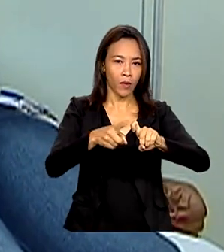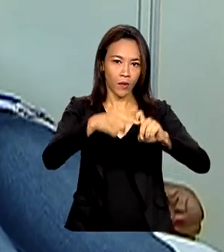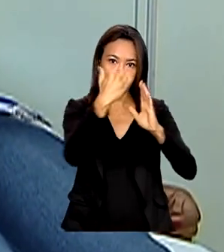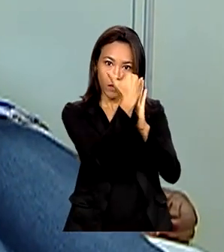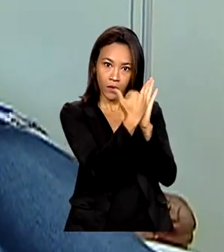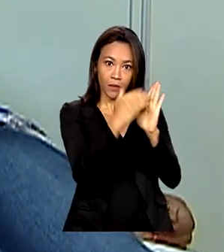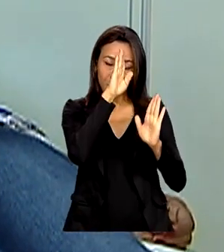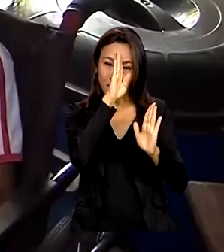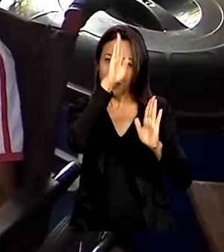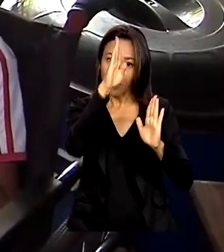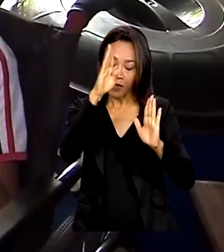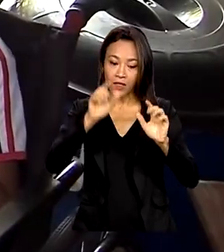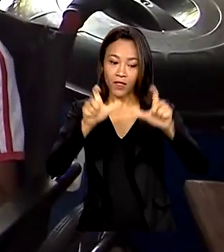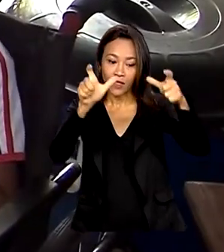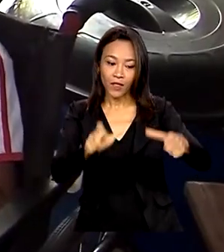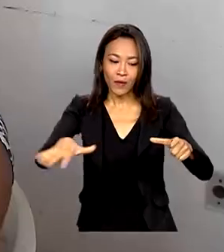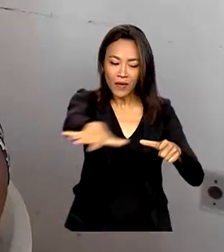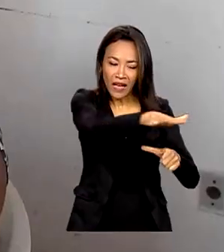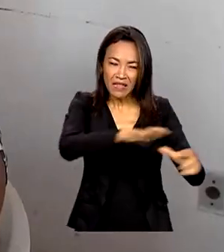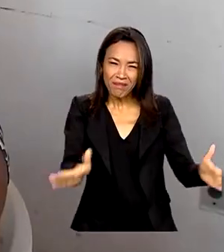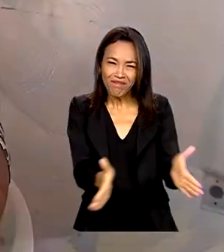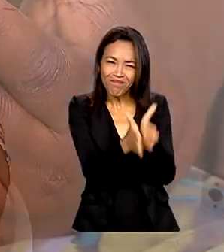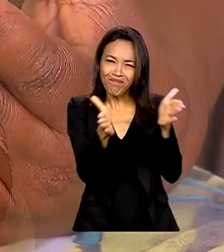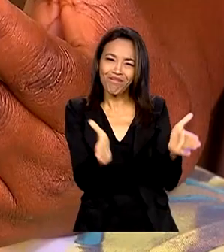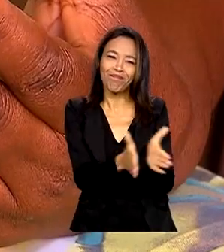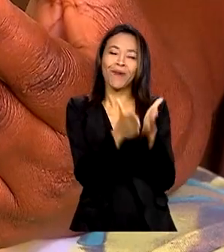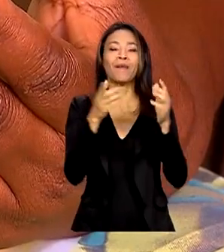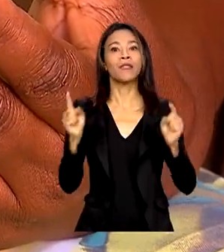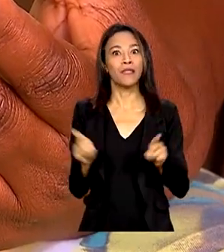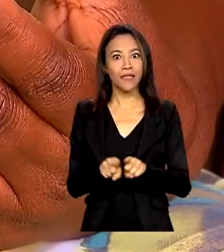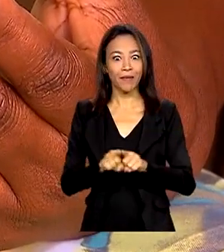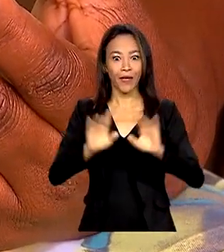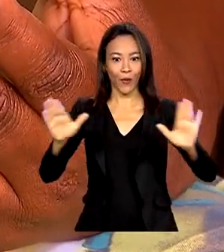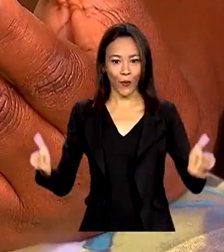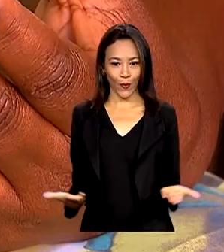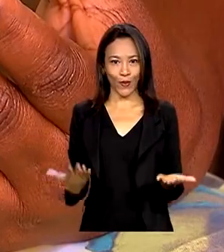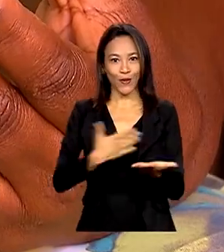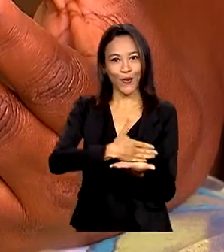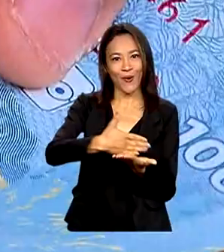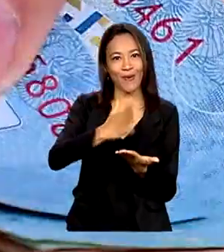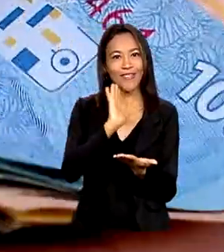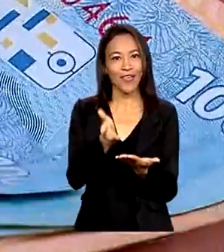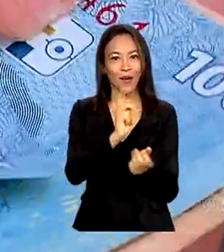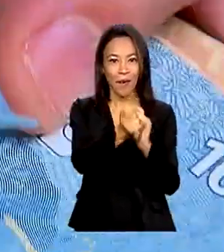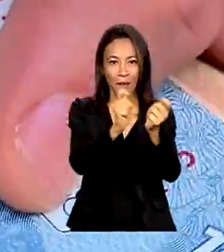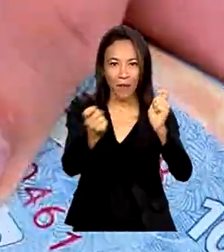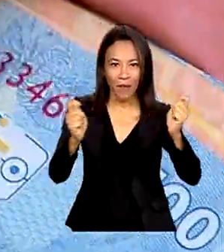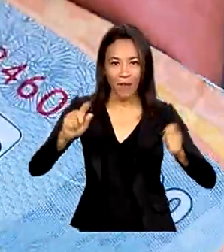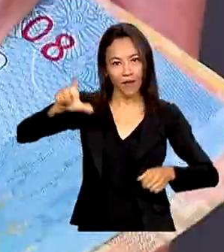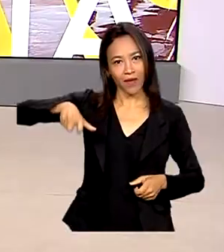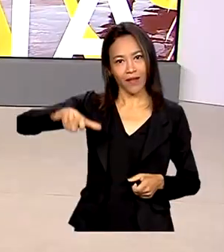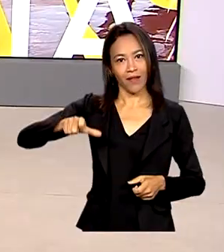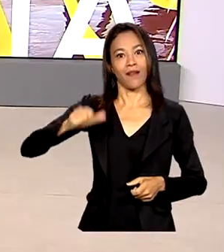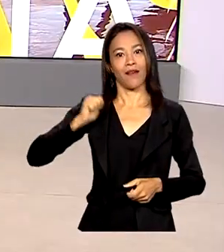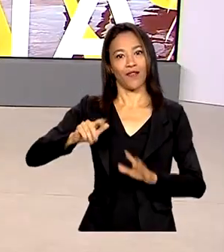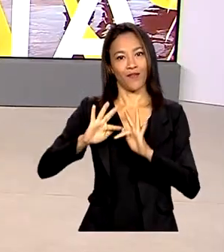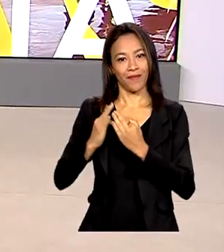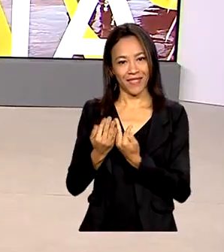principalmente nas regiões de extrema pobreza. E também hoje começa o pagamento do novo Bolsa Família.